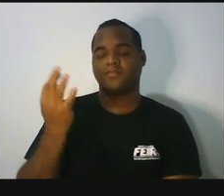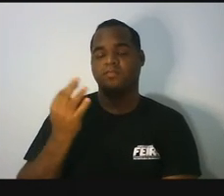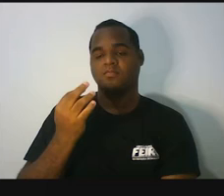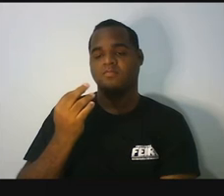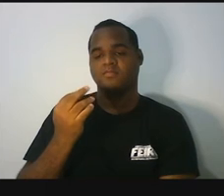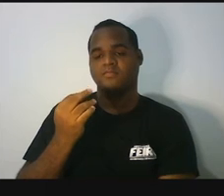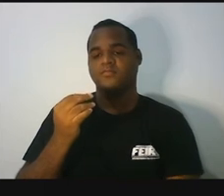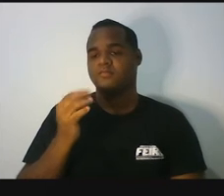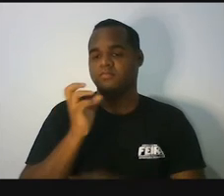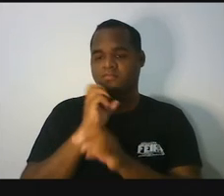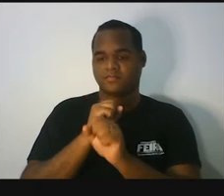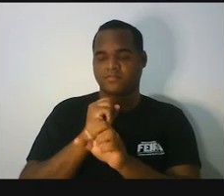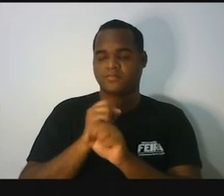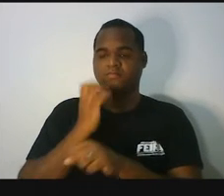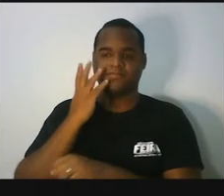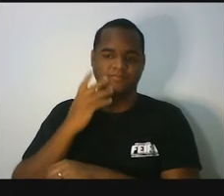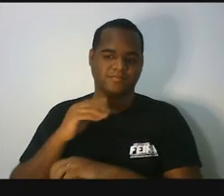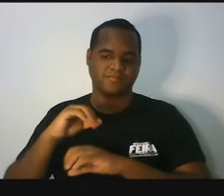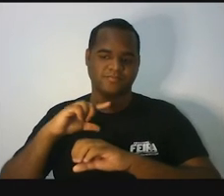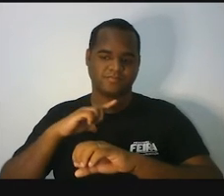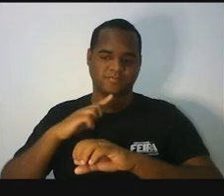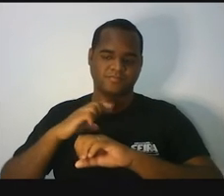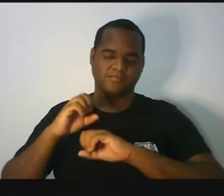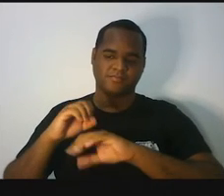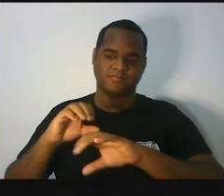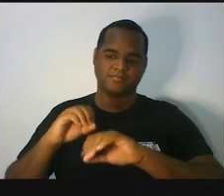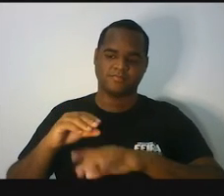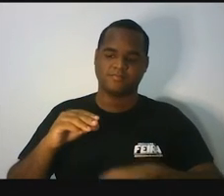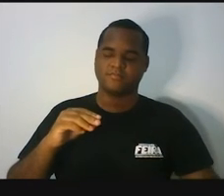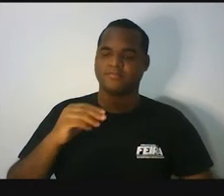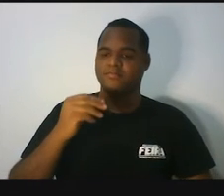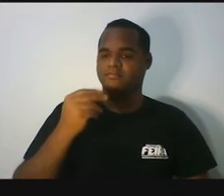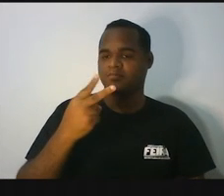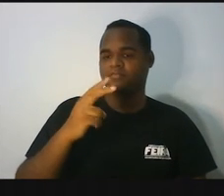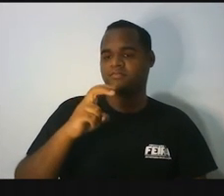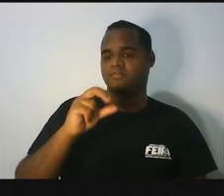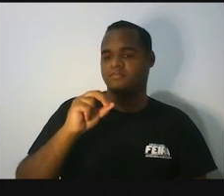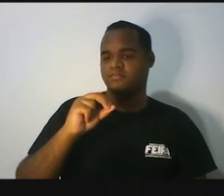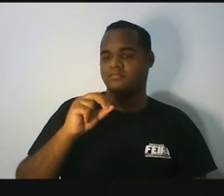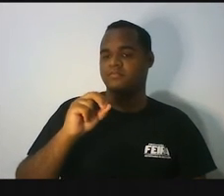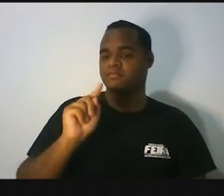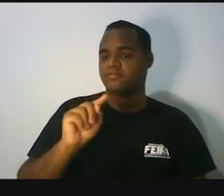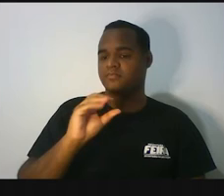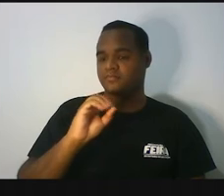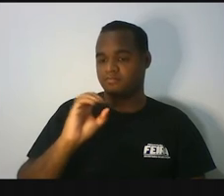e vamos colocar os R$ 250 mil.